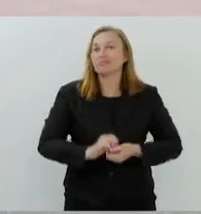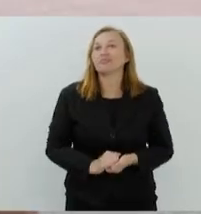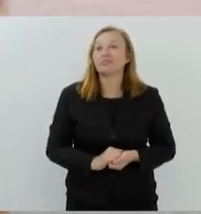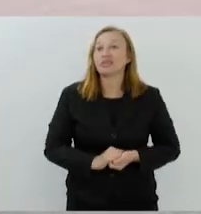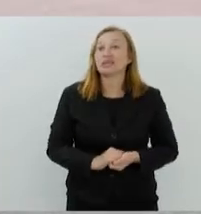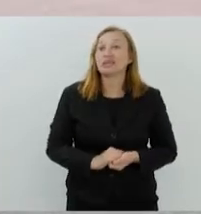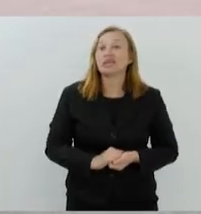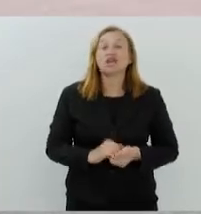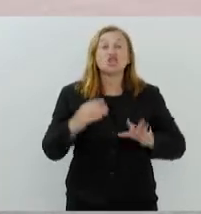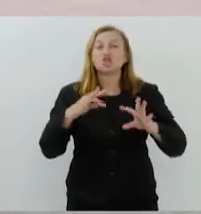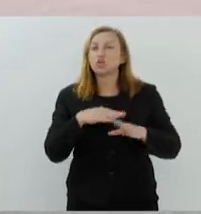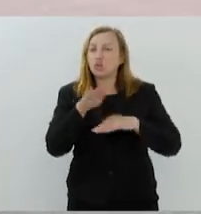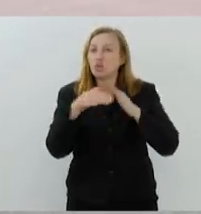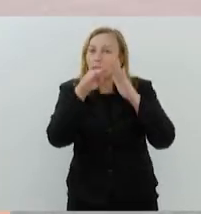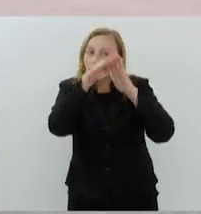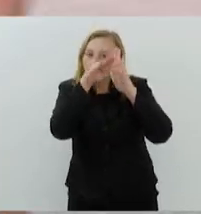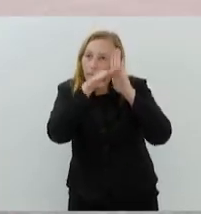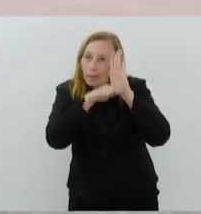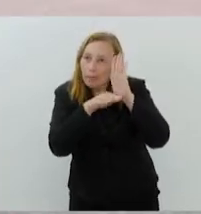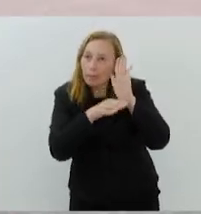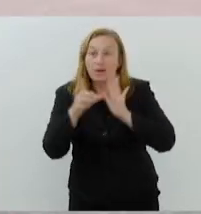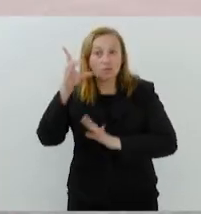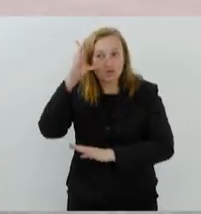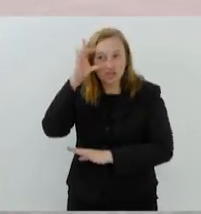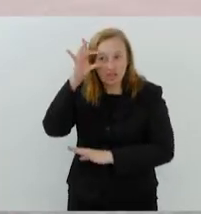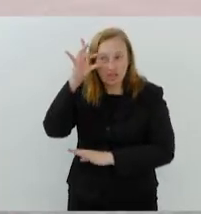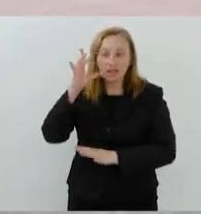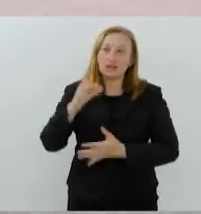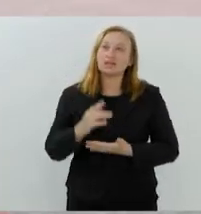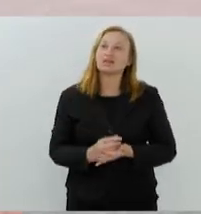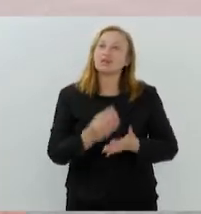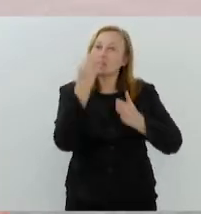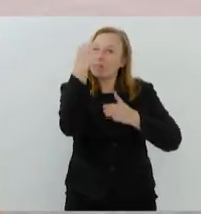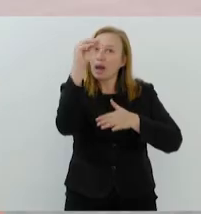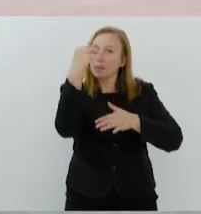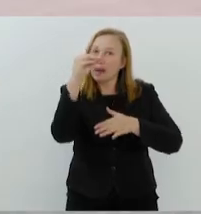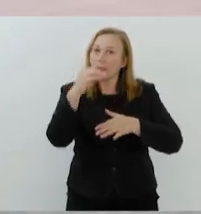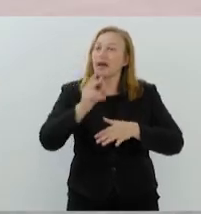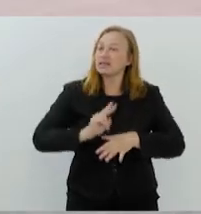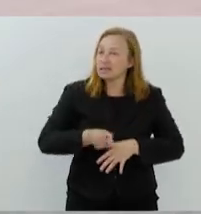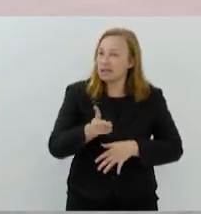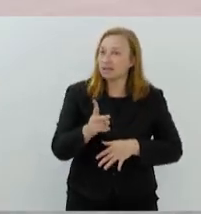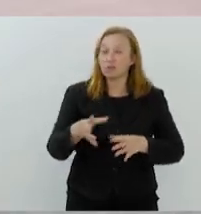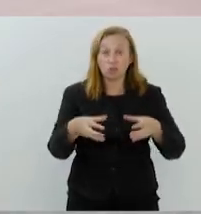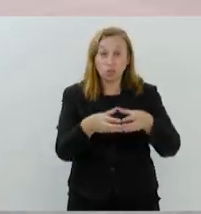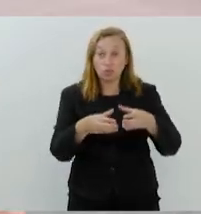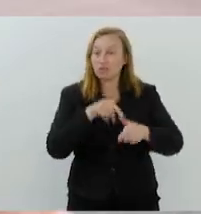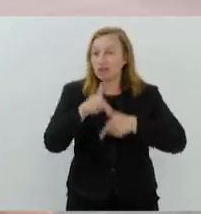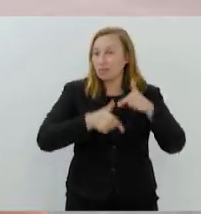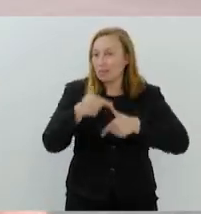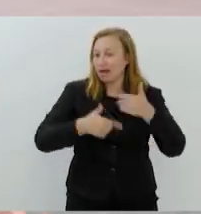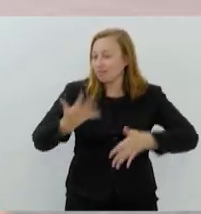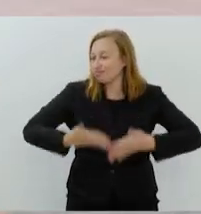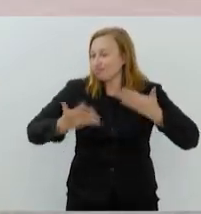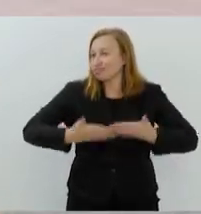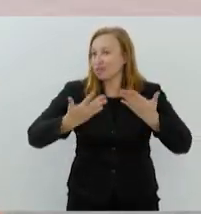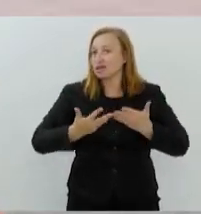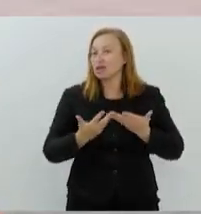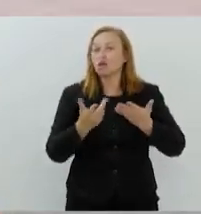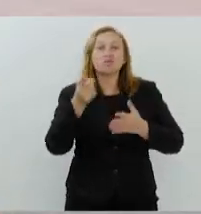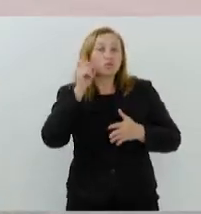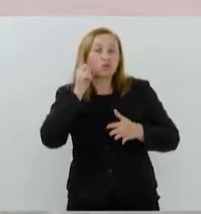E ali tem toda a programação. Instagram é muito ativo. A nossa equipe animada, ela alimenta